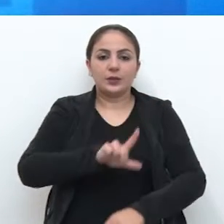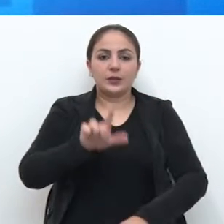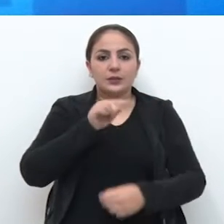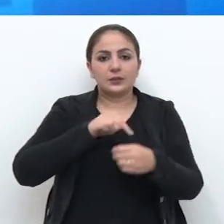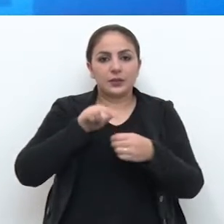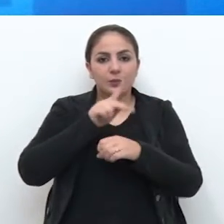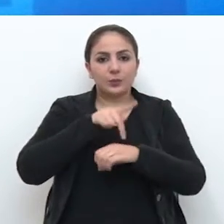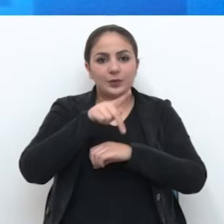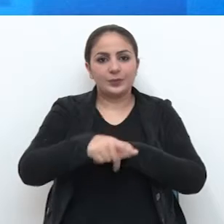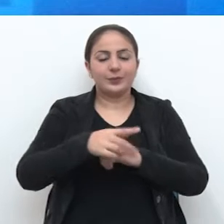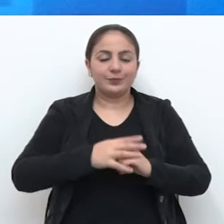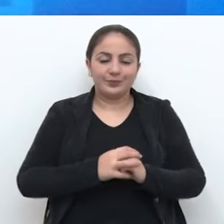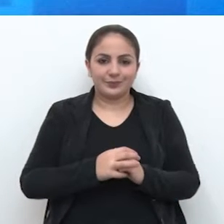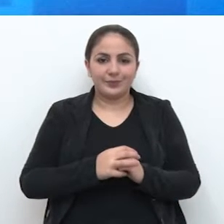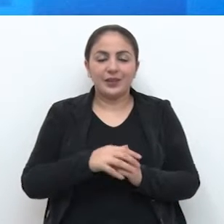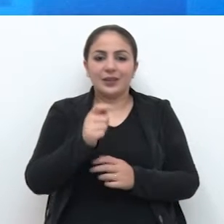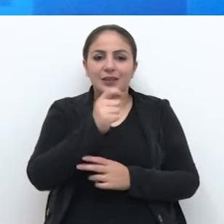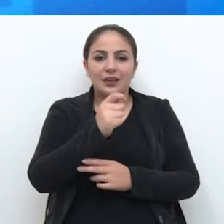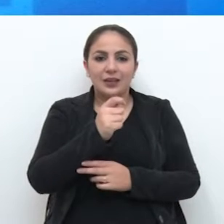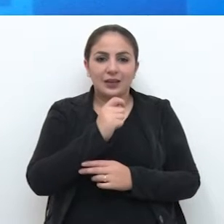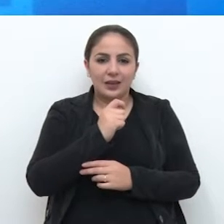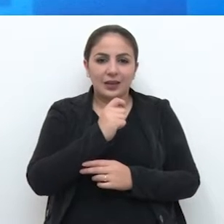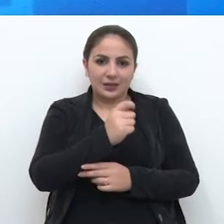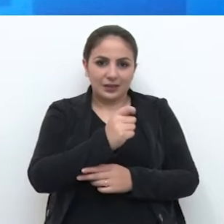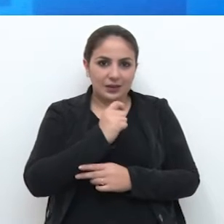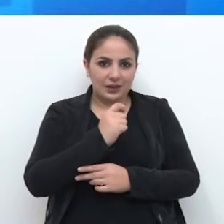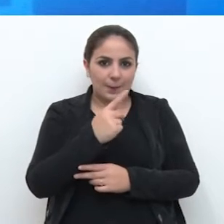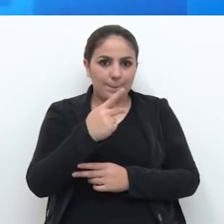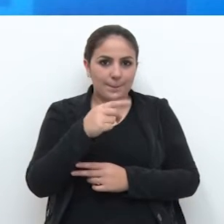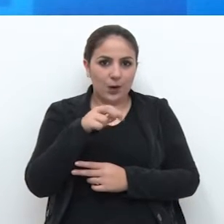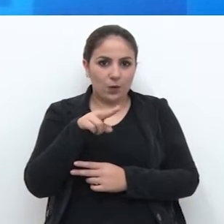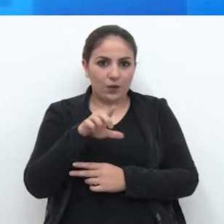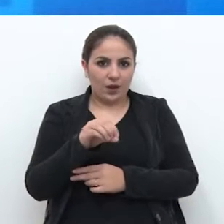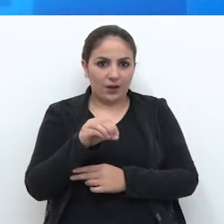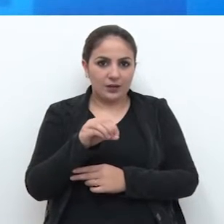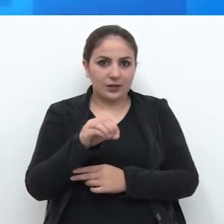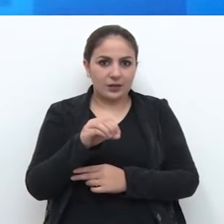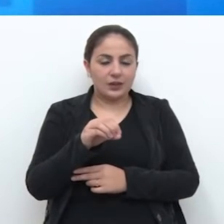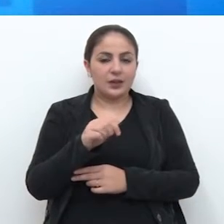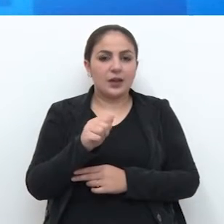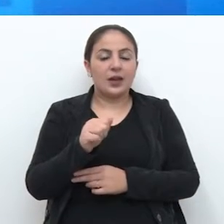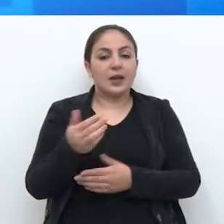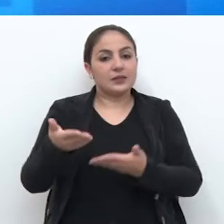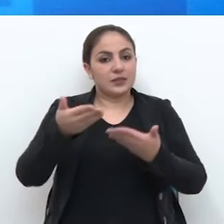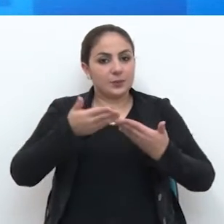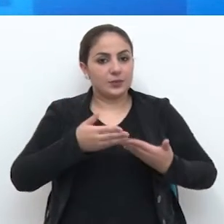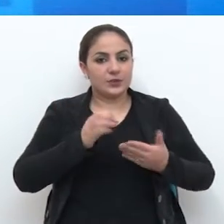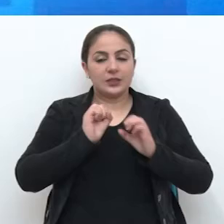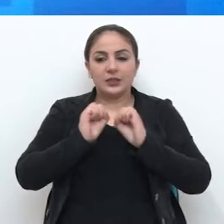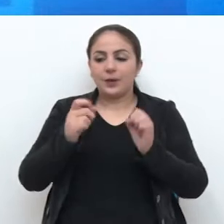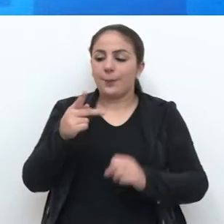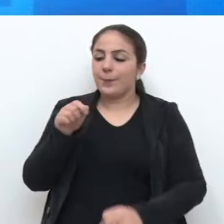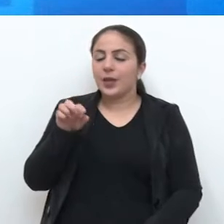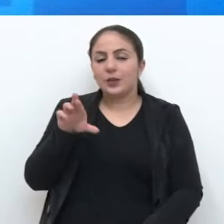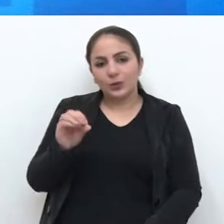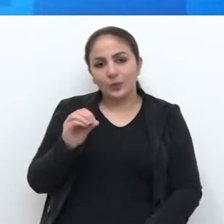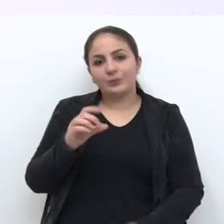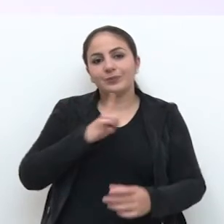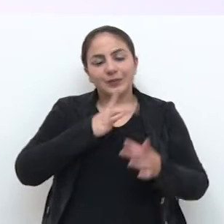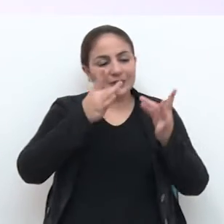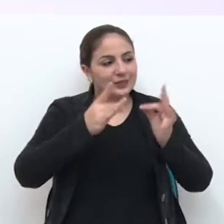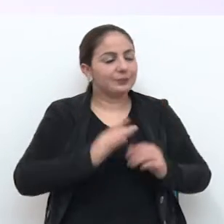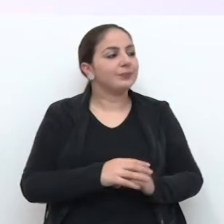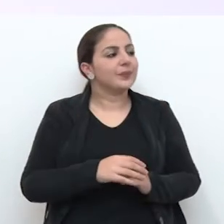cidade de Passo Fundo. A jornalista Paula Petrini recebe o secretário municipal da cultura, Pedro Almeida, e tem os detalhes.